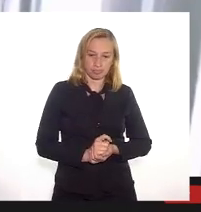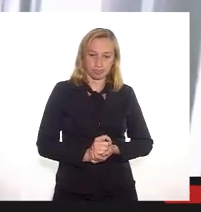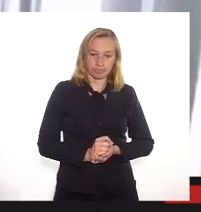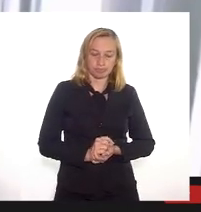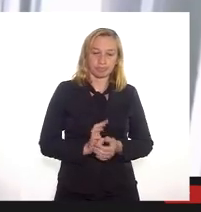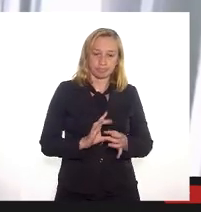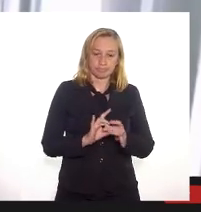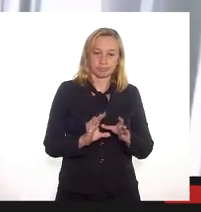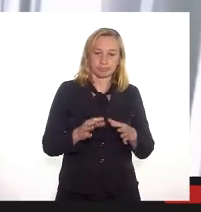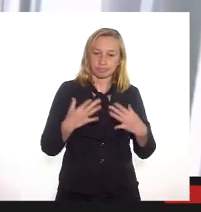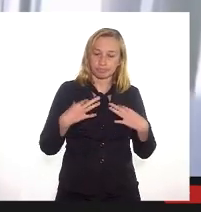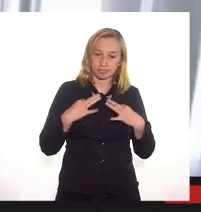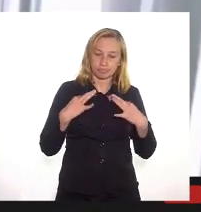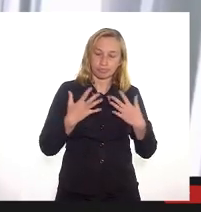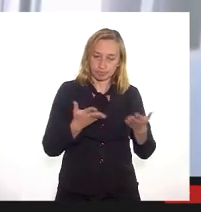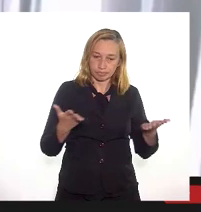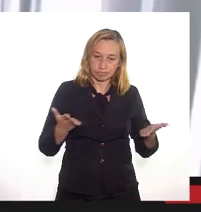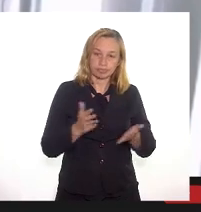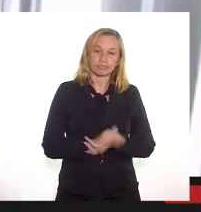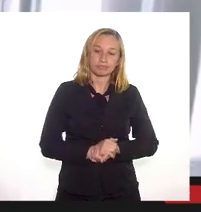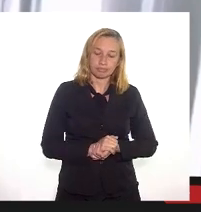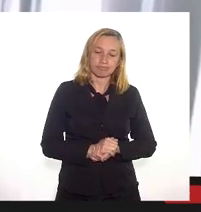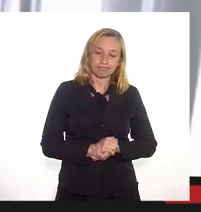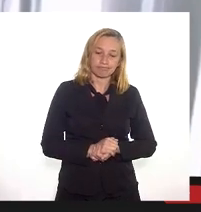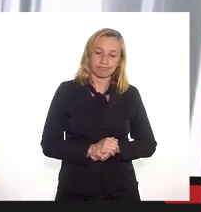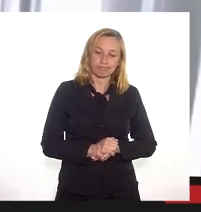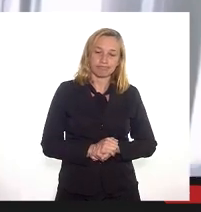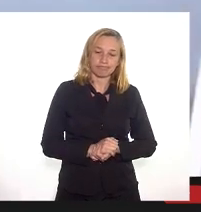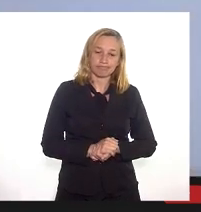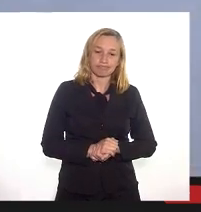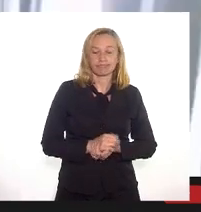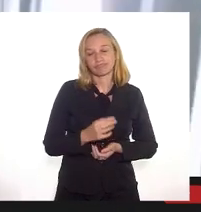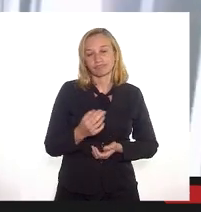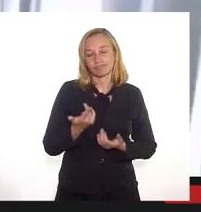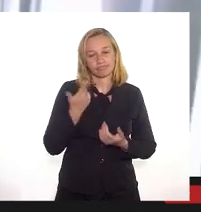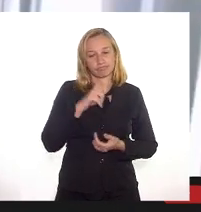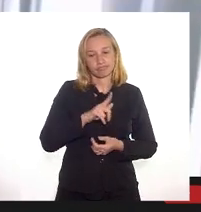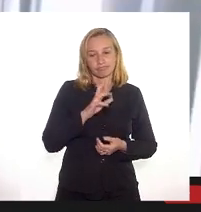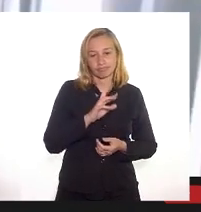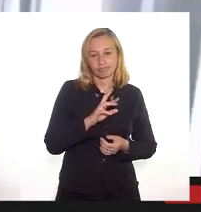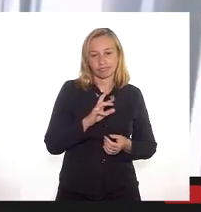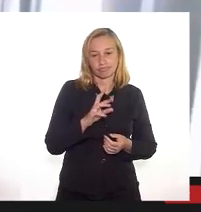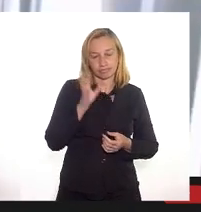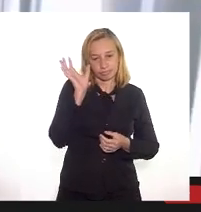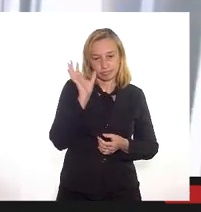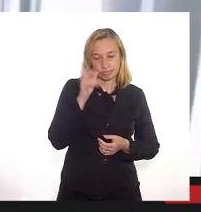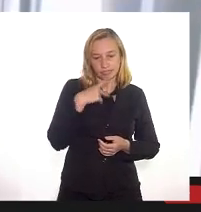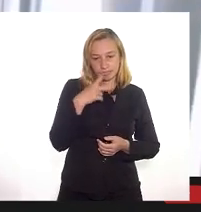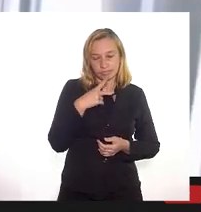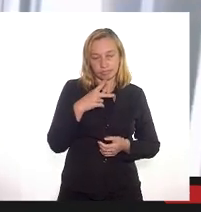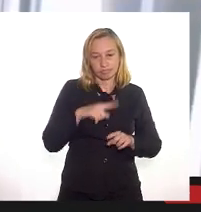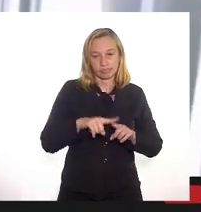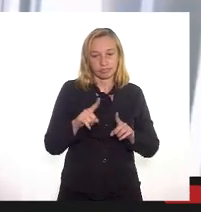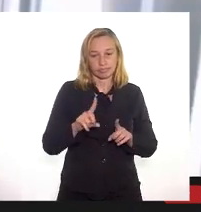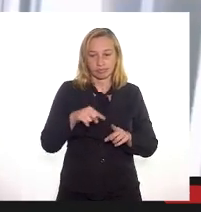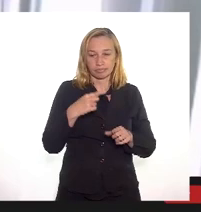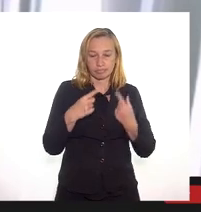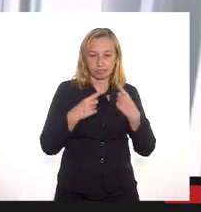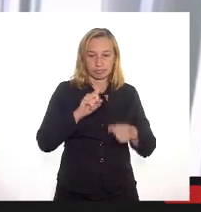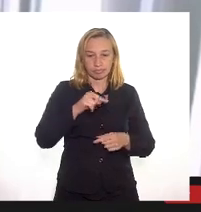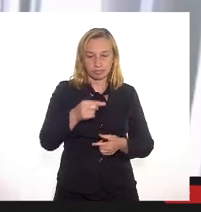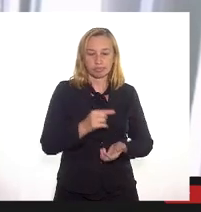deixando o secretário à vontade caso nesse momento não possa não tenha os elementos para responder a gente continua o debate na sequência professor